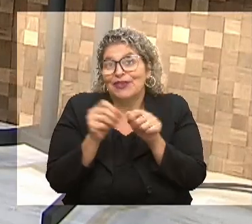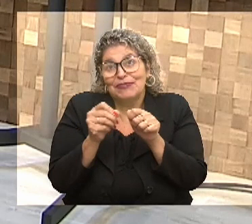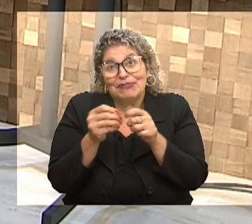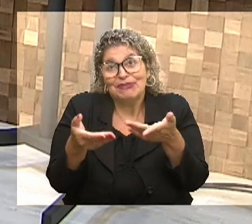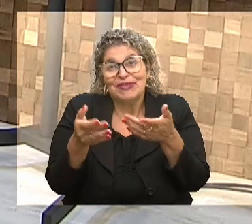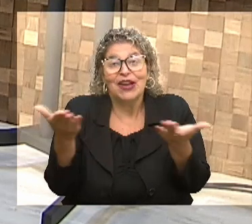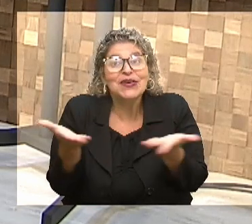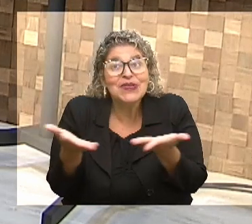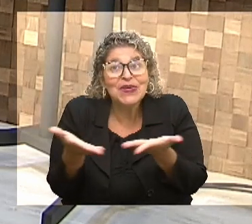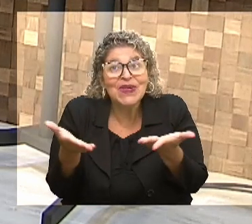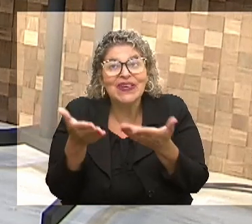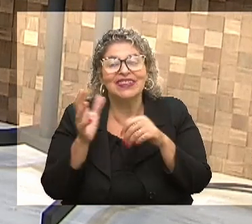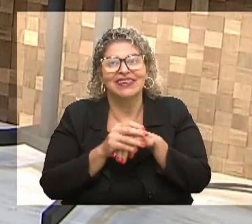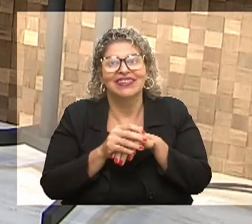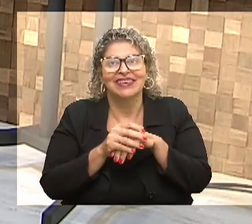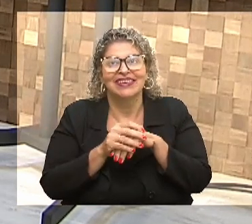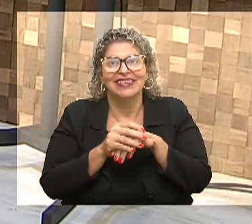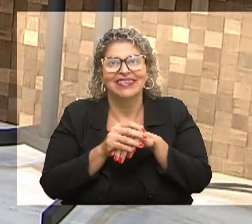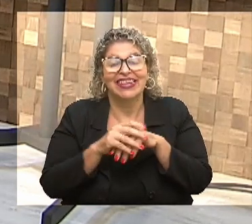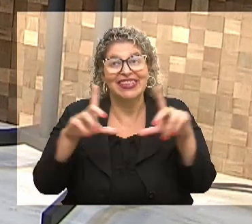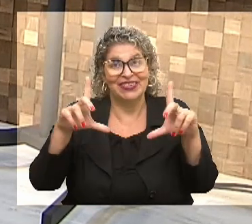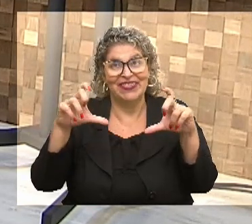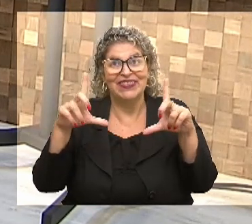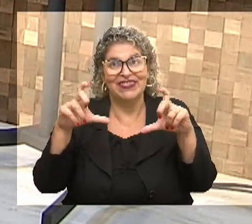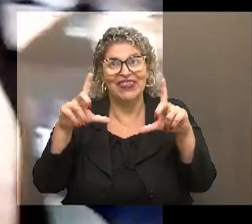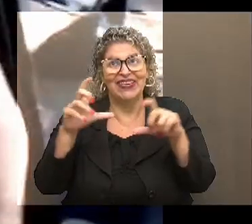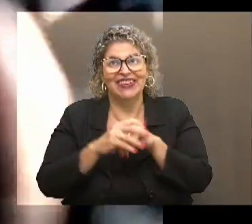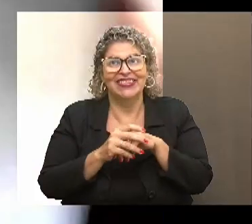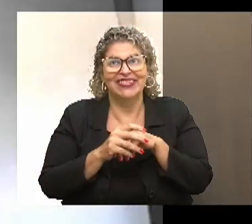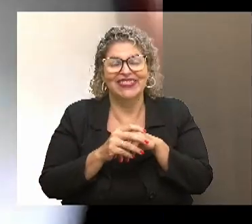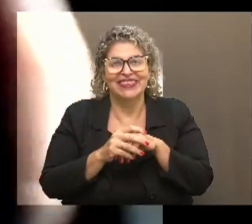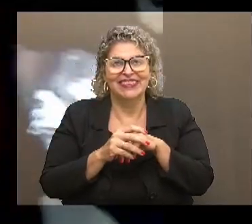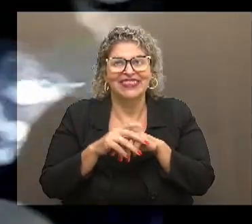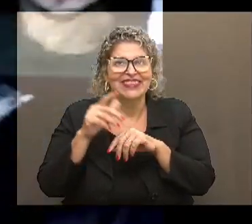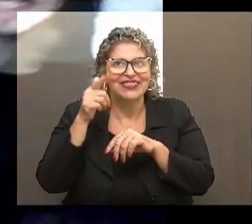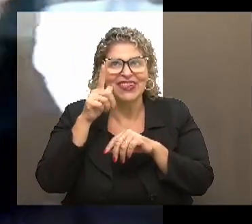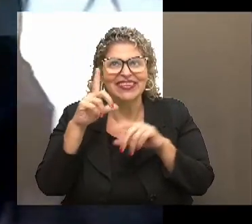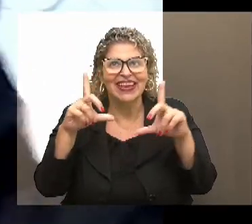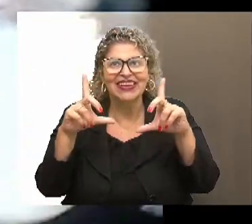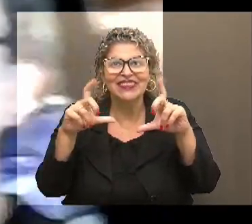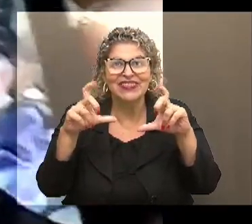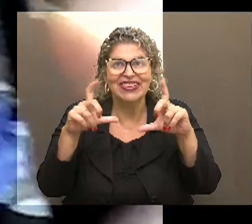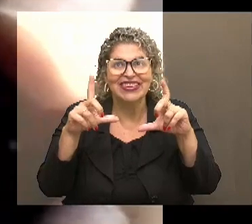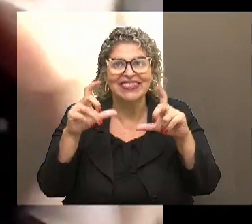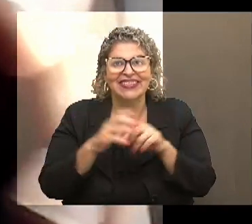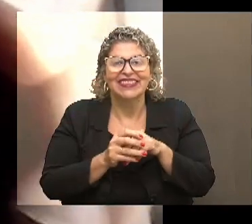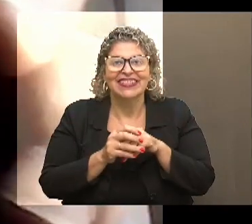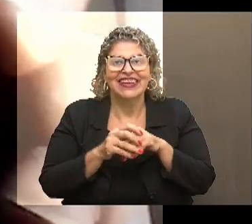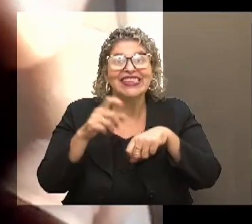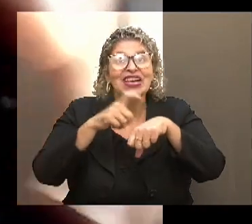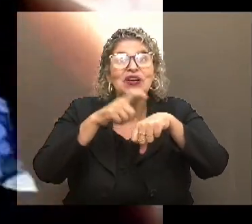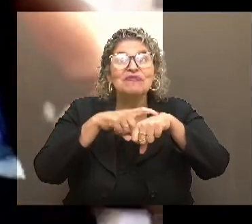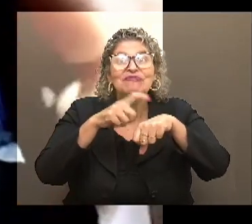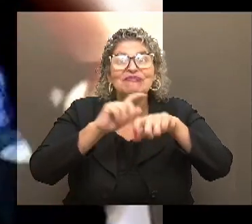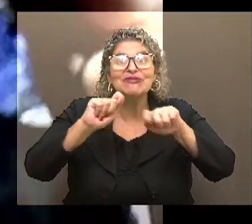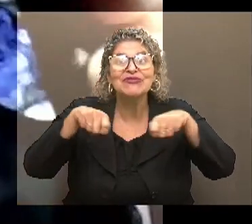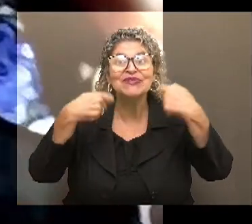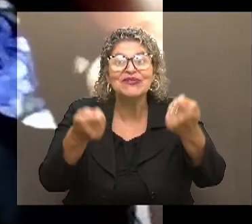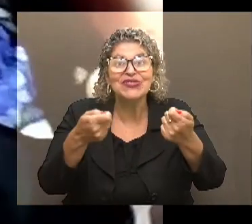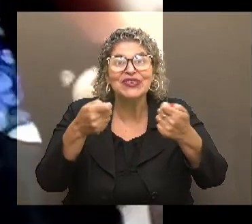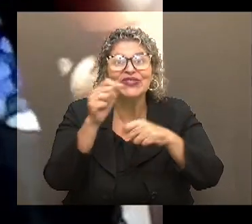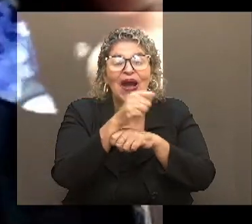casualmente hoje, eu estou com a foto aqui, não sei se vai dar para ver, eu tive há muito pouco tempo entregando o último